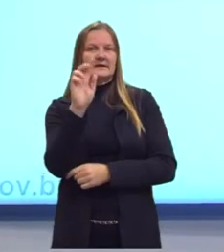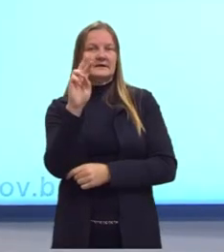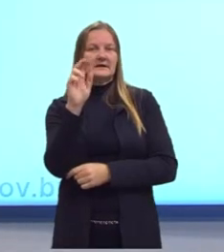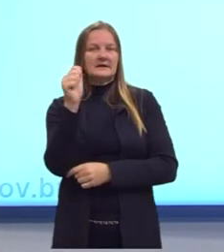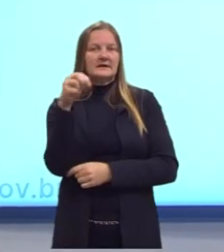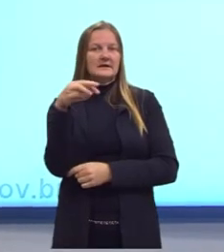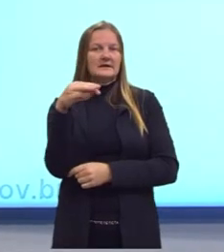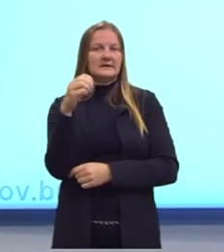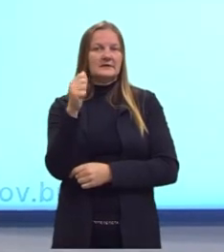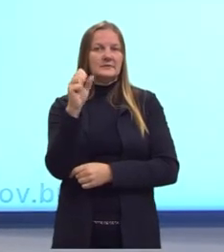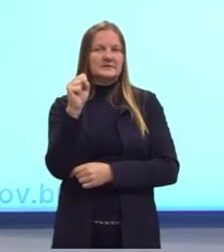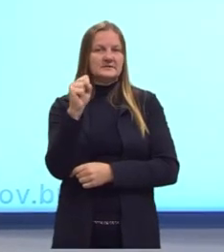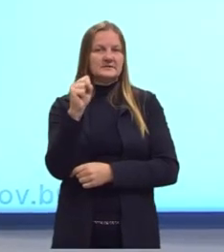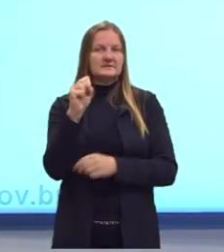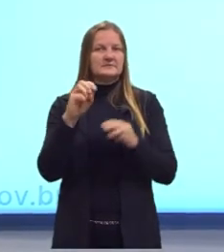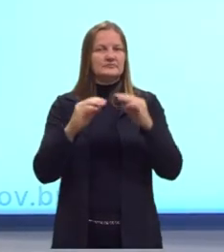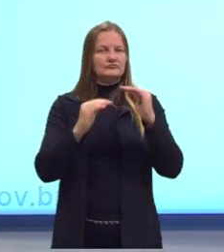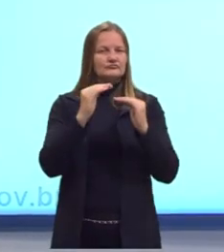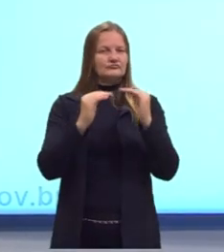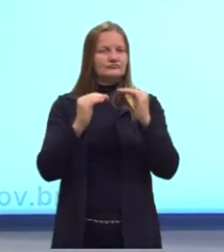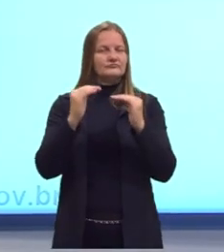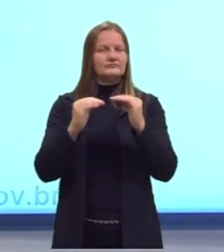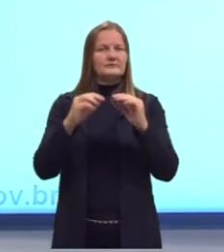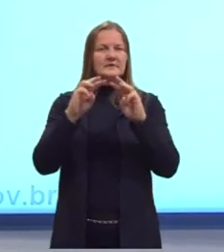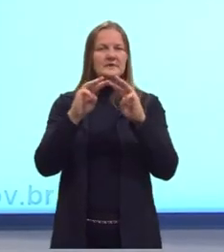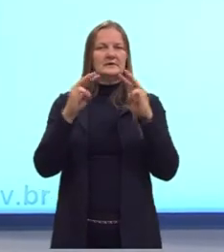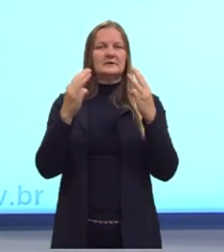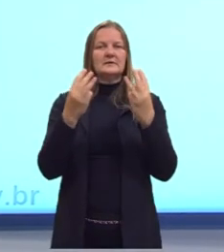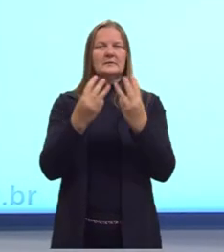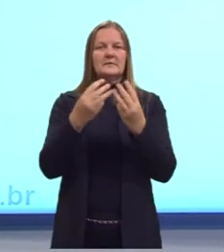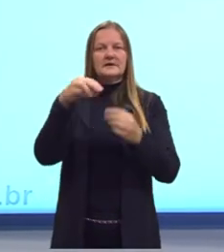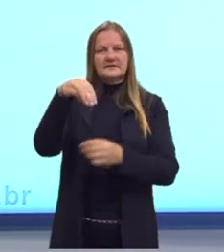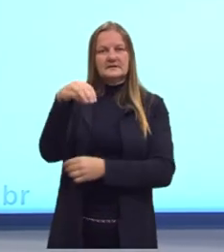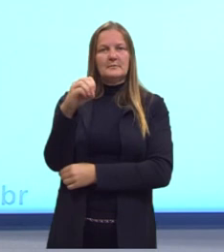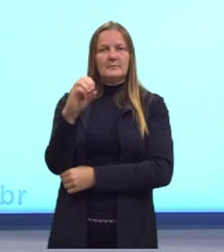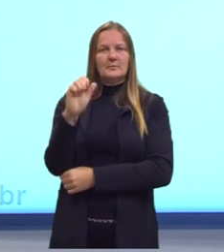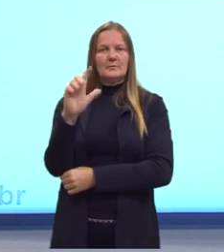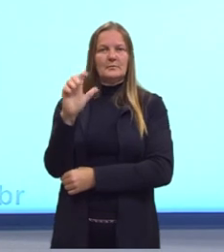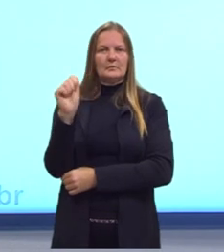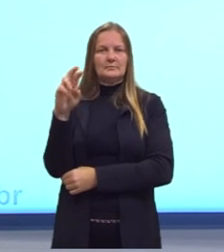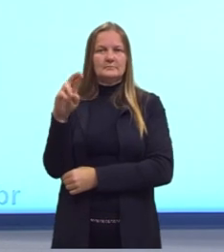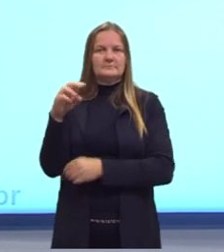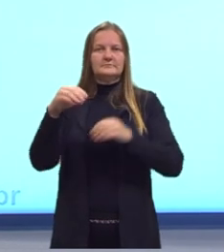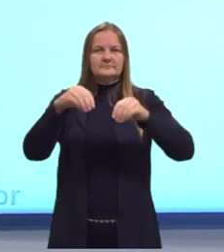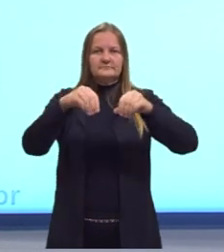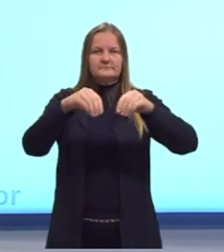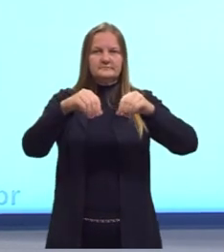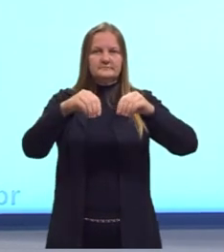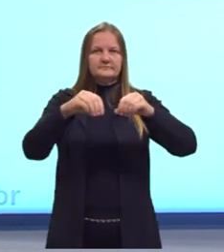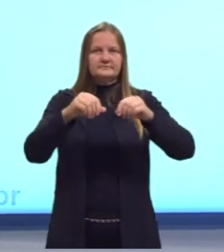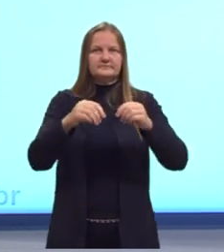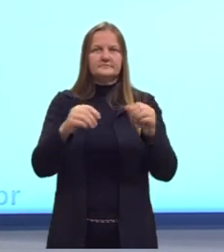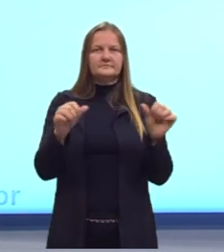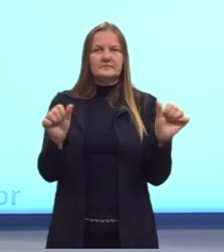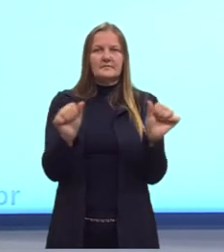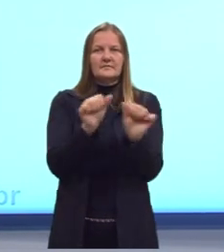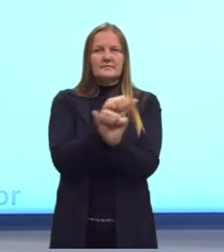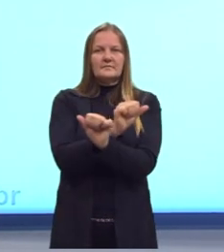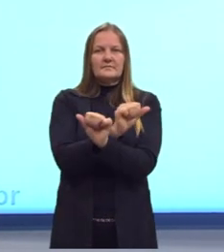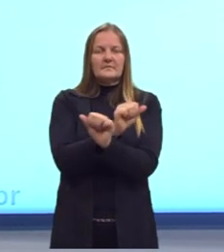em gramas, vai equivaler a massa molar daquela substância, que é